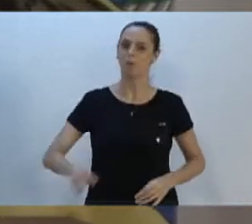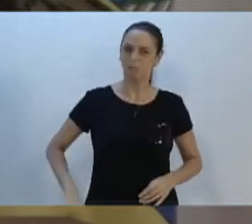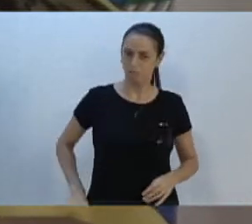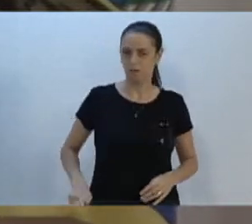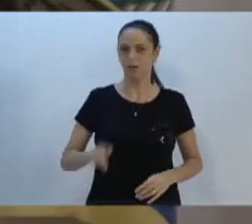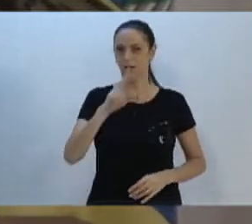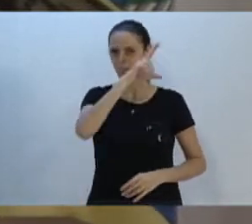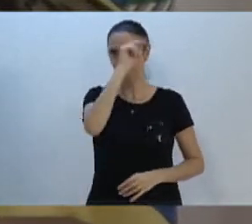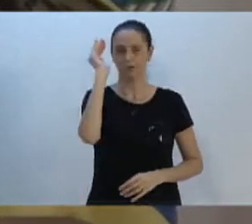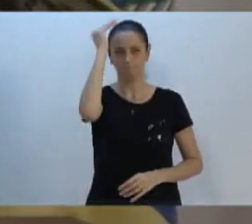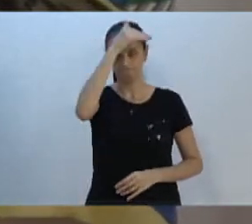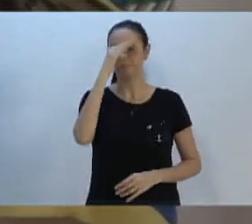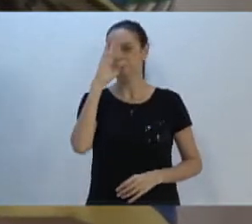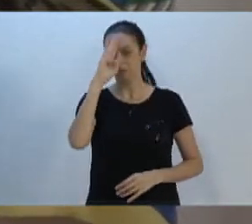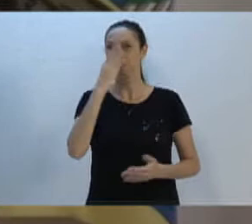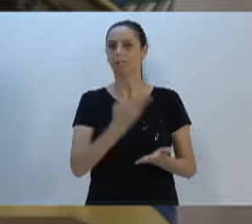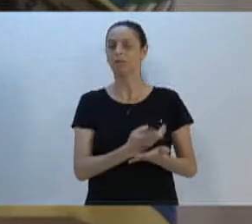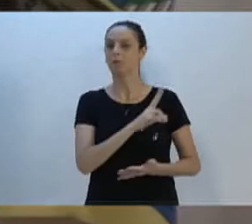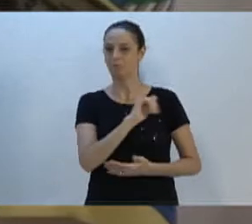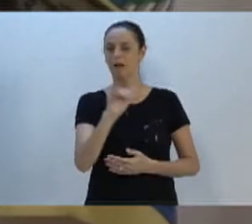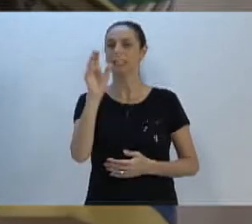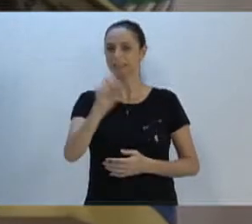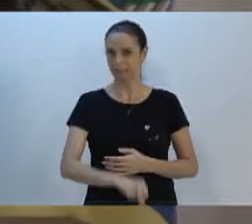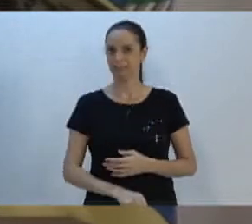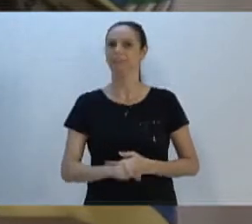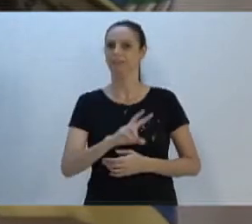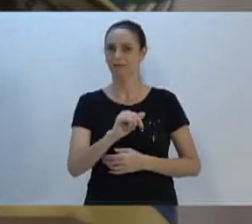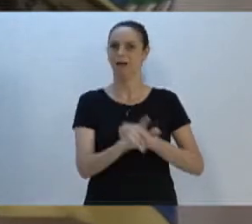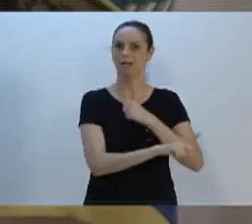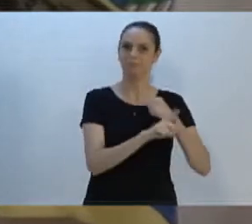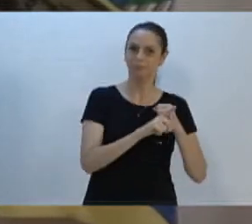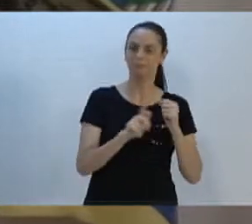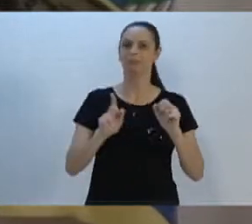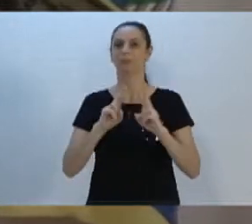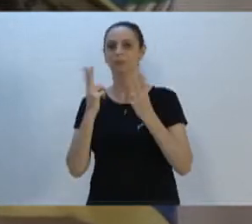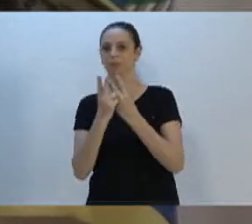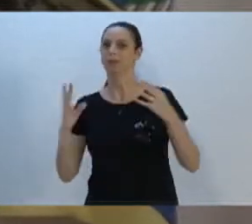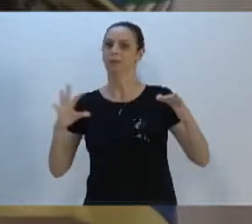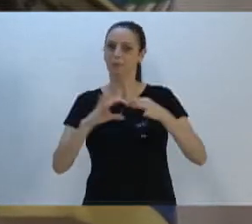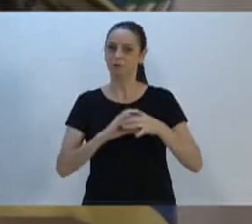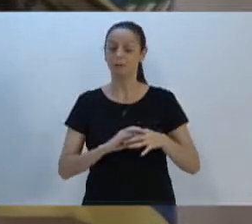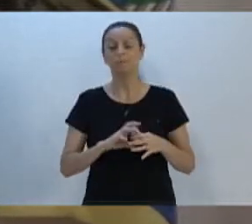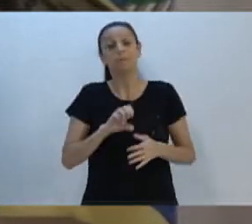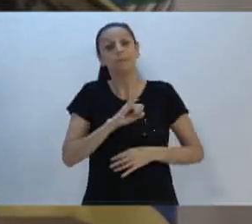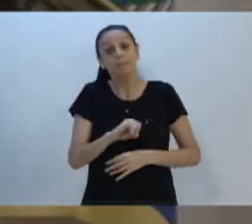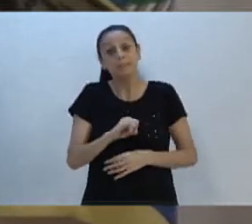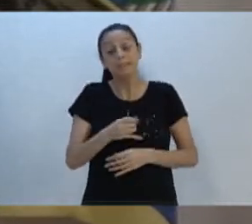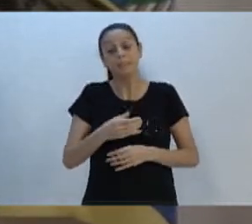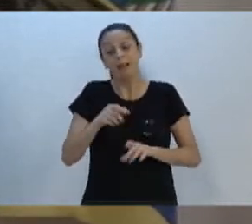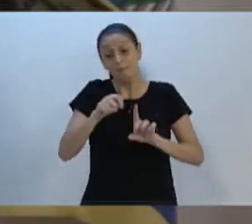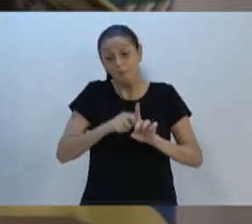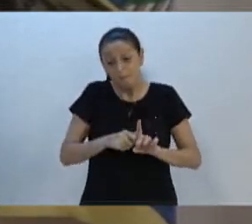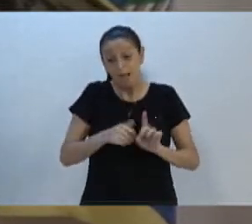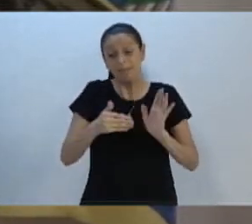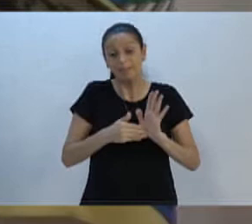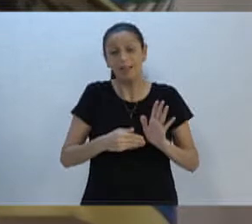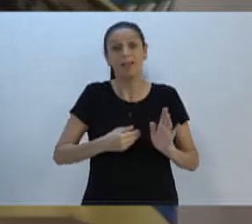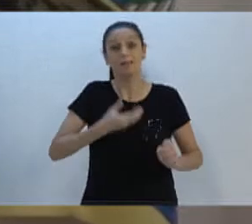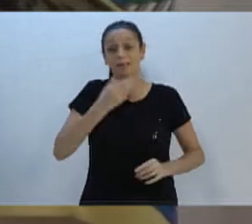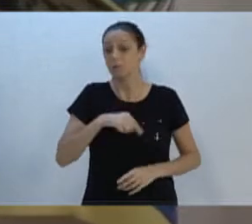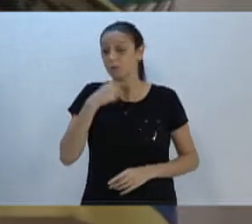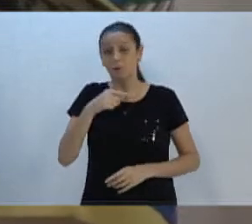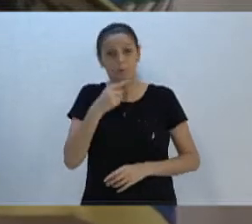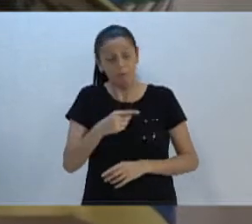E tenho certeza que o prefeito Mário deva atender isso. Bom que fosse esse ano, mas se for no primeiro semestre, já vamos ter um agrado,